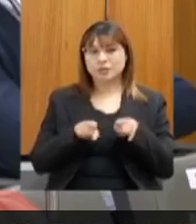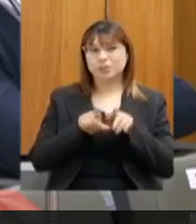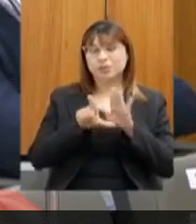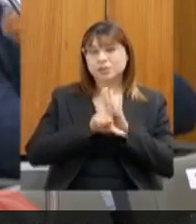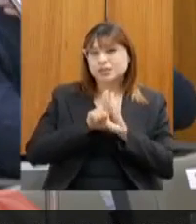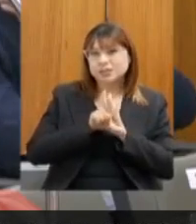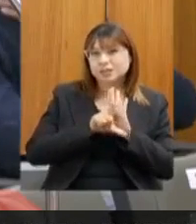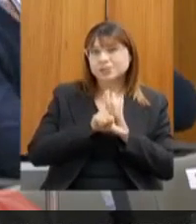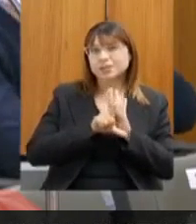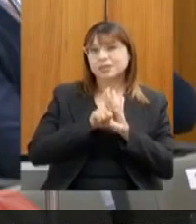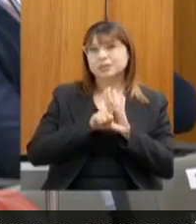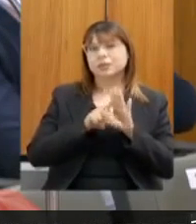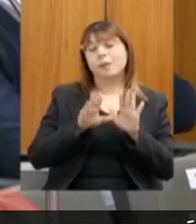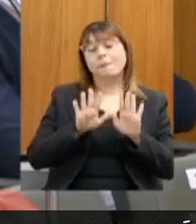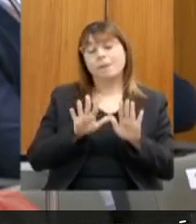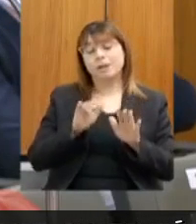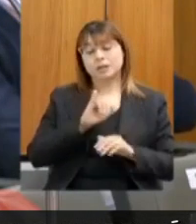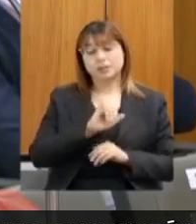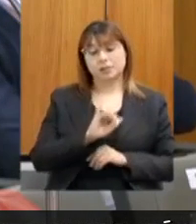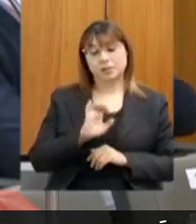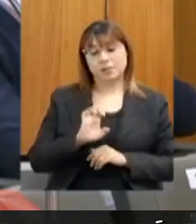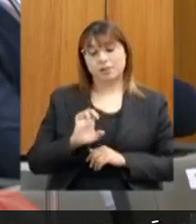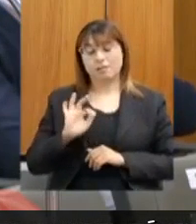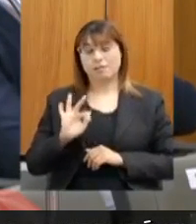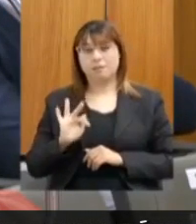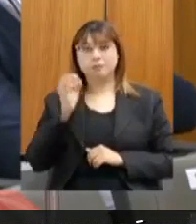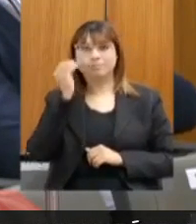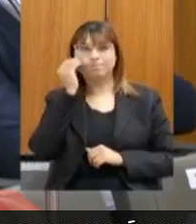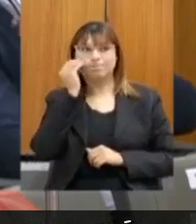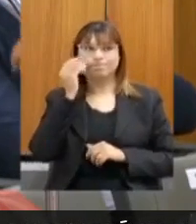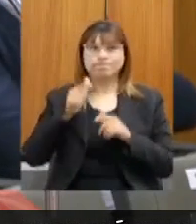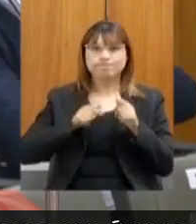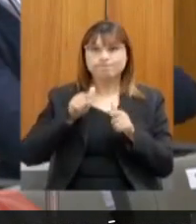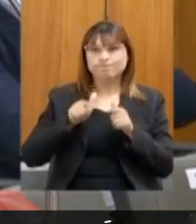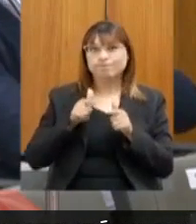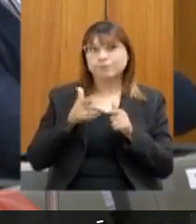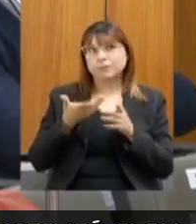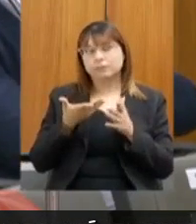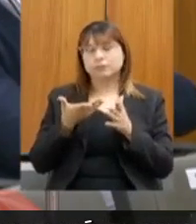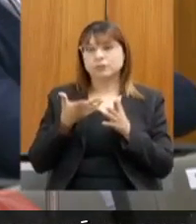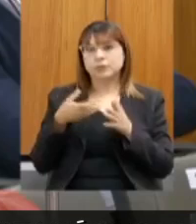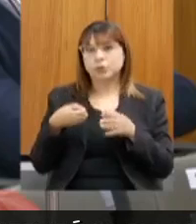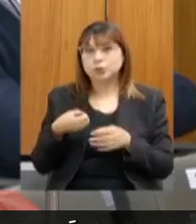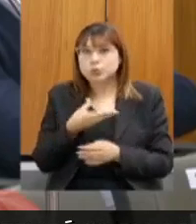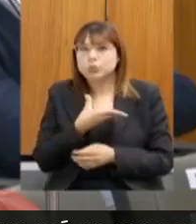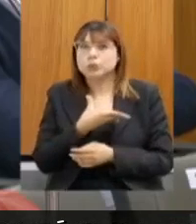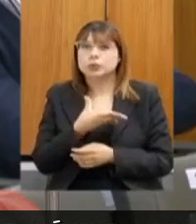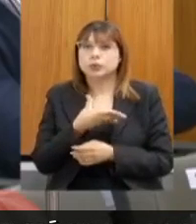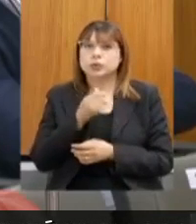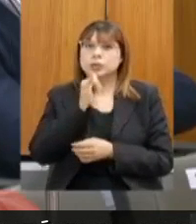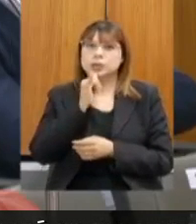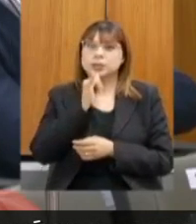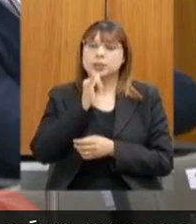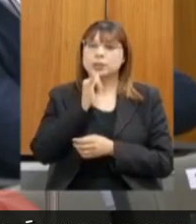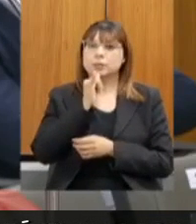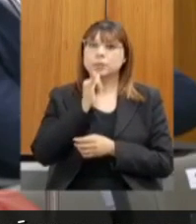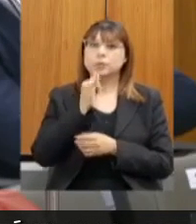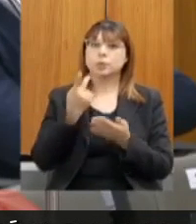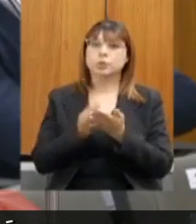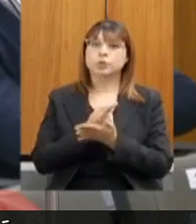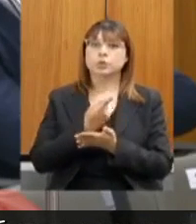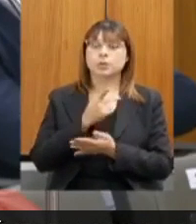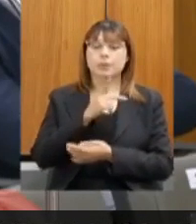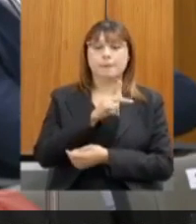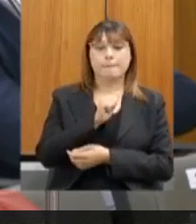Entretanto, o IEF vem trabalhando com algumas ações inovadoras, e eu posso citar aqui o caso específico do